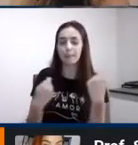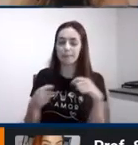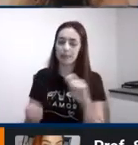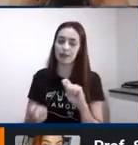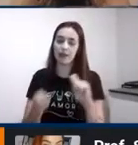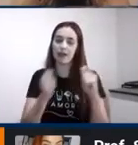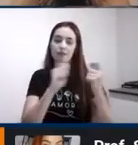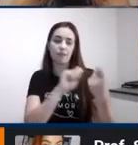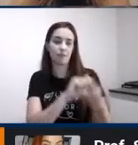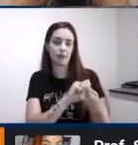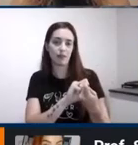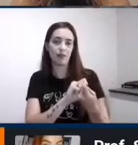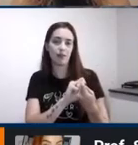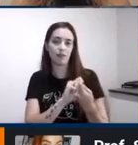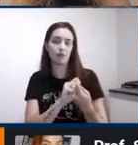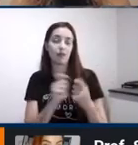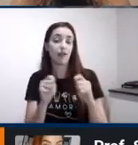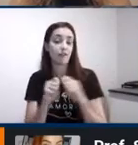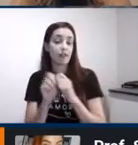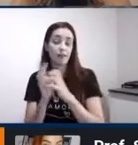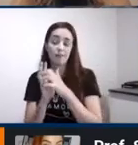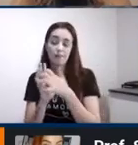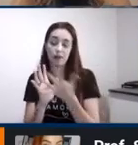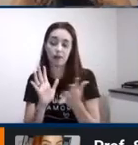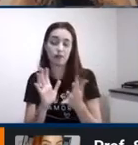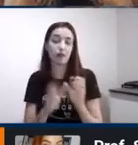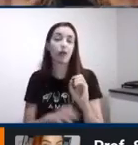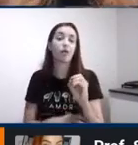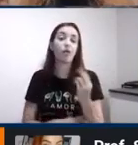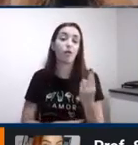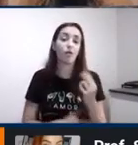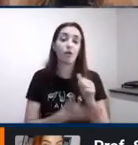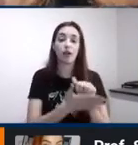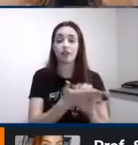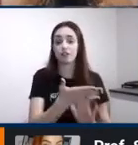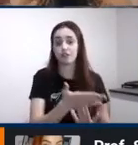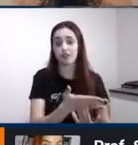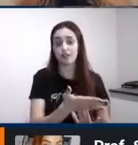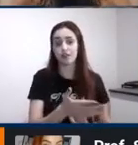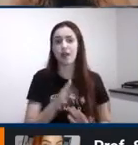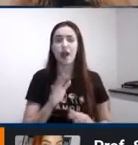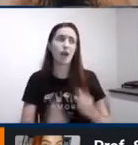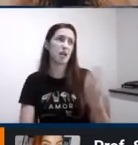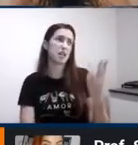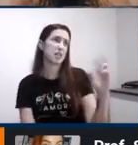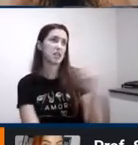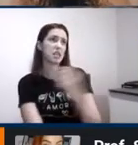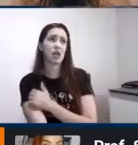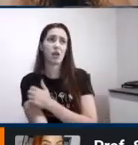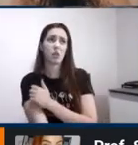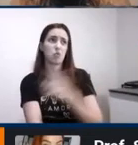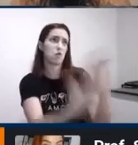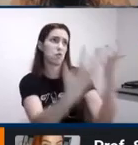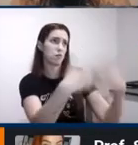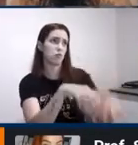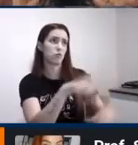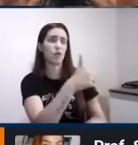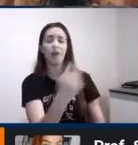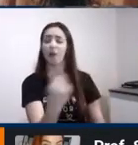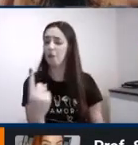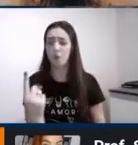vocês vão construir o plano de aula de vocês ah mas 30 da minha sala funciona de um jeito ele funciona de um jeito diferente